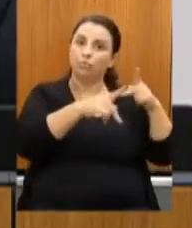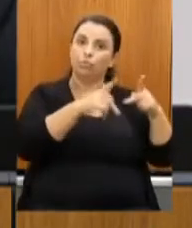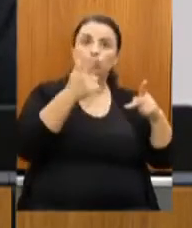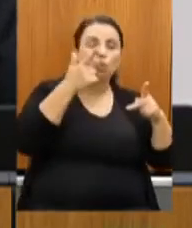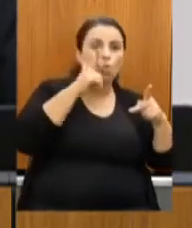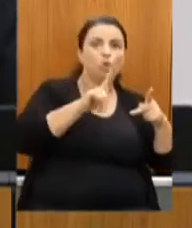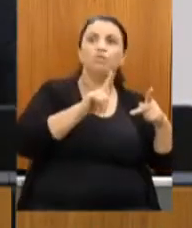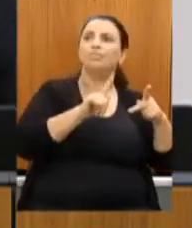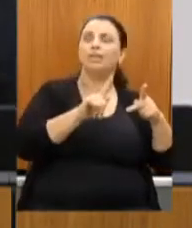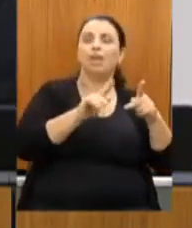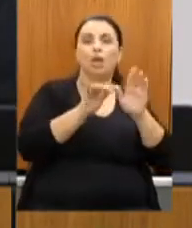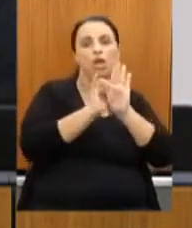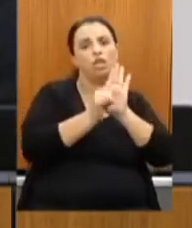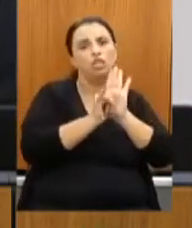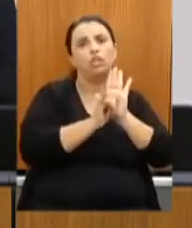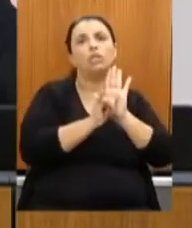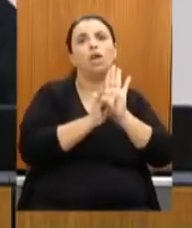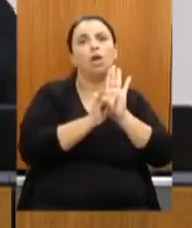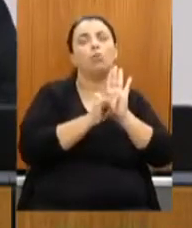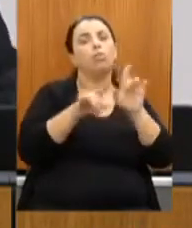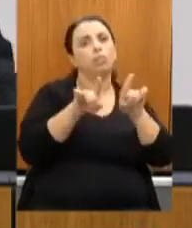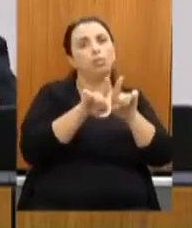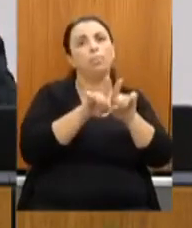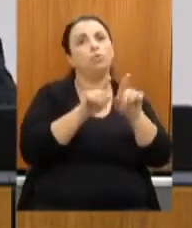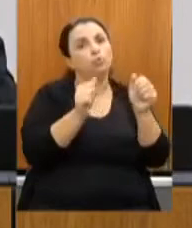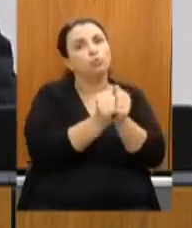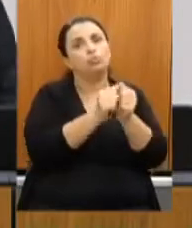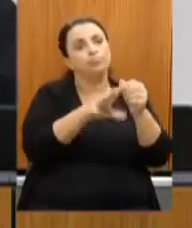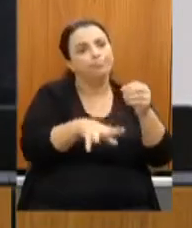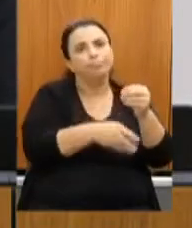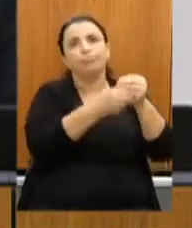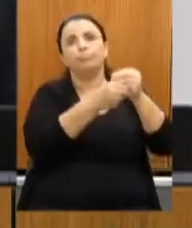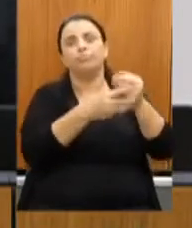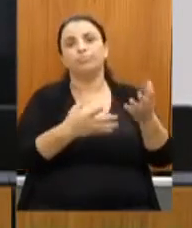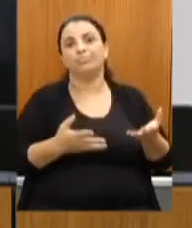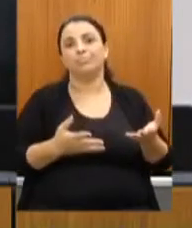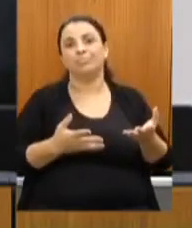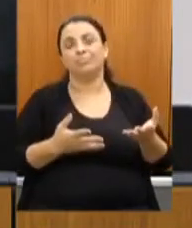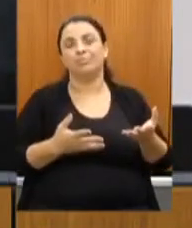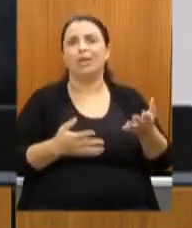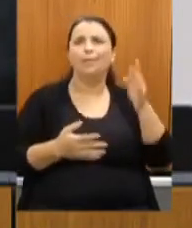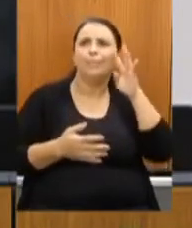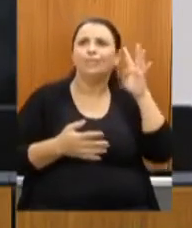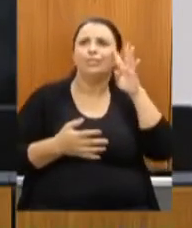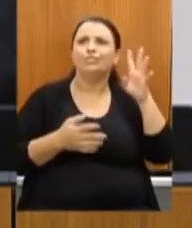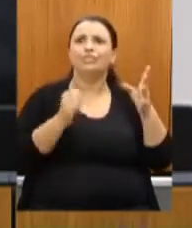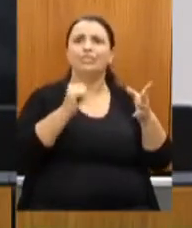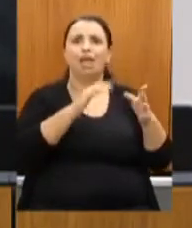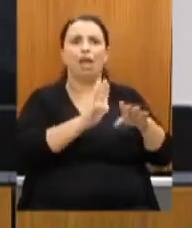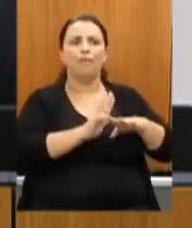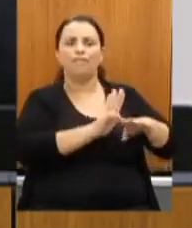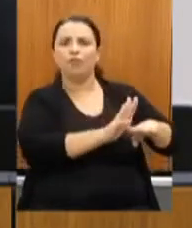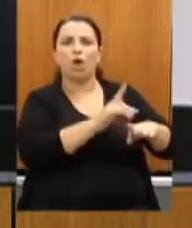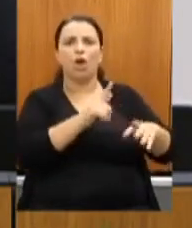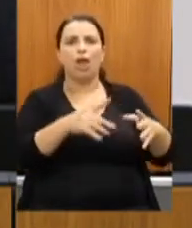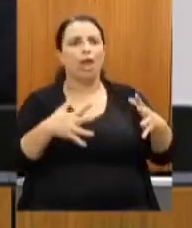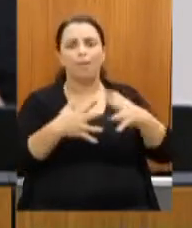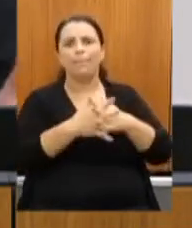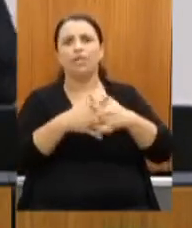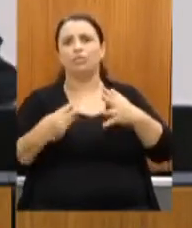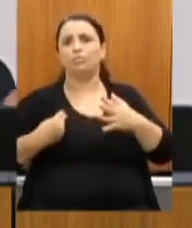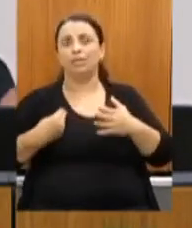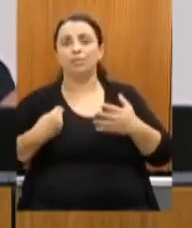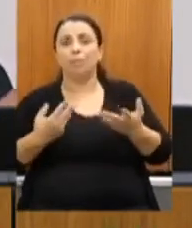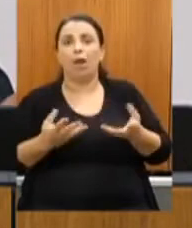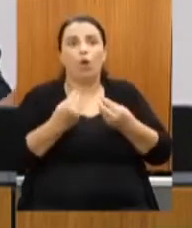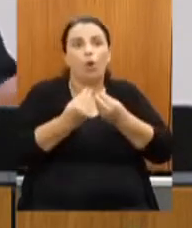desses editais. Ora, porque senão, daqui a pouco, nenhum artista, nenhum representante de cultura vão querer